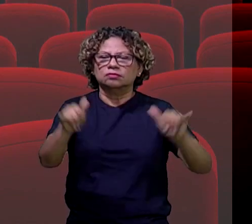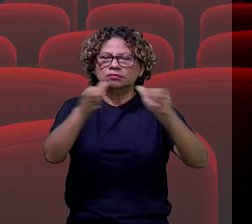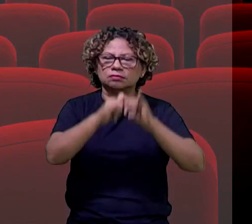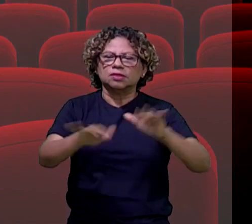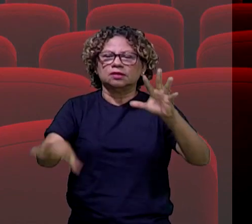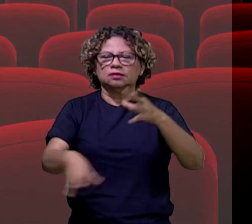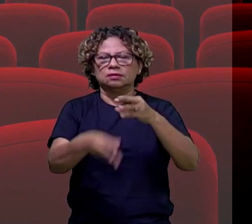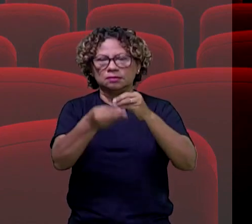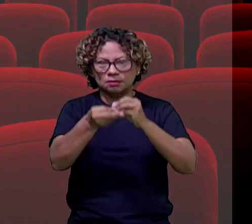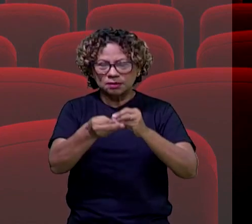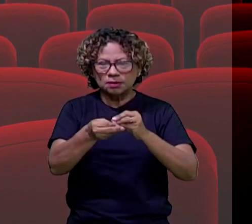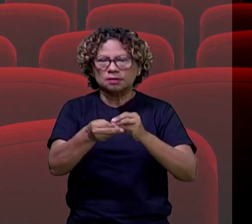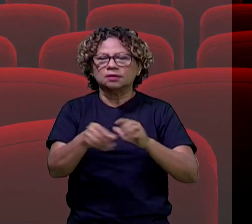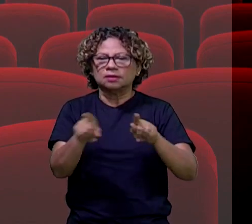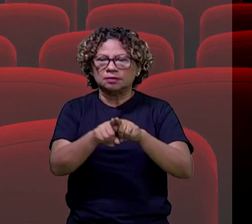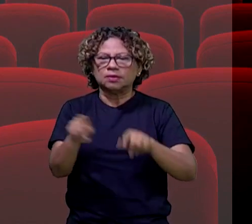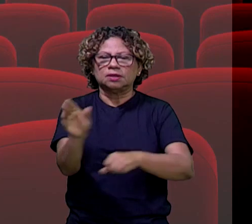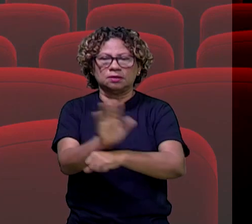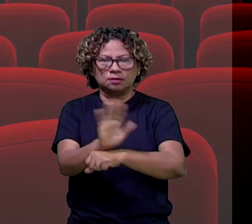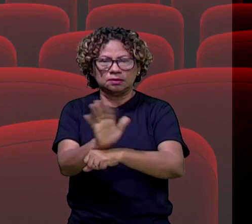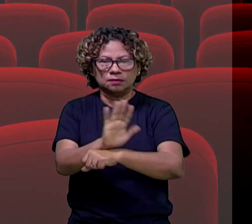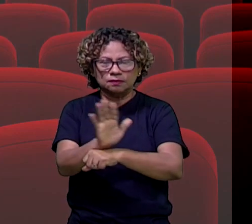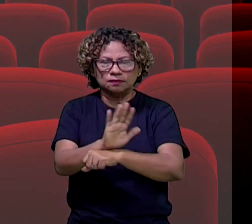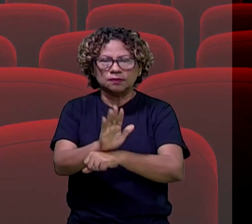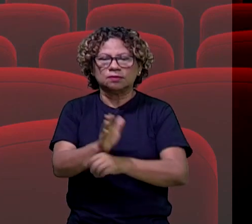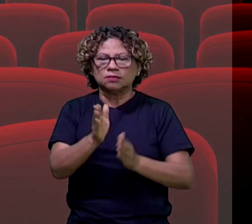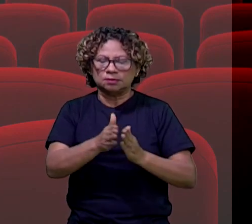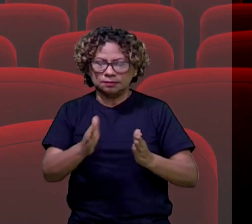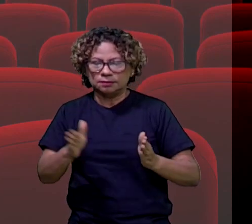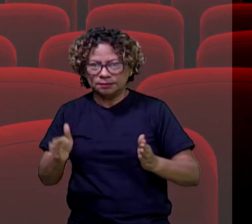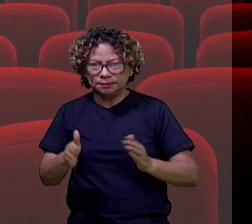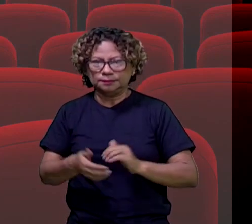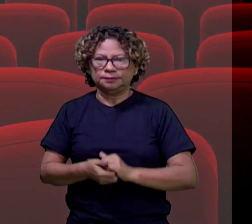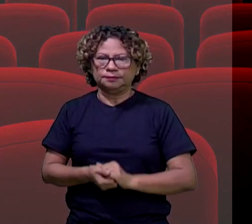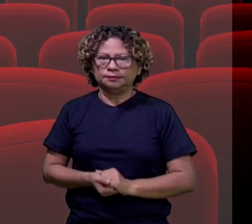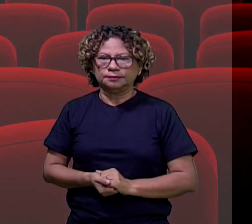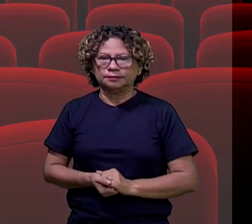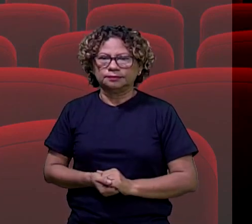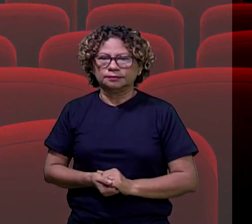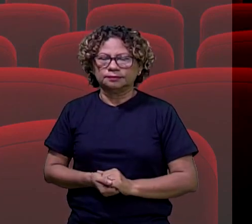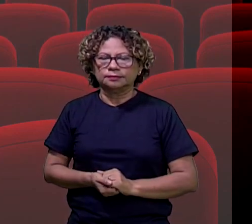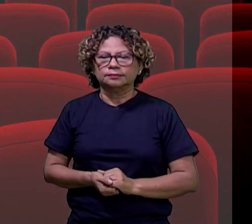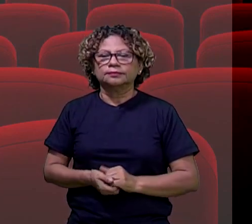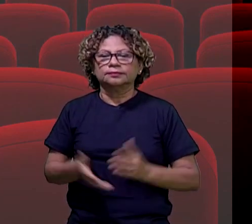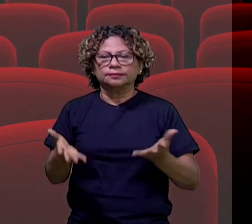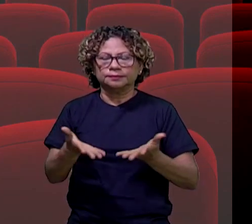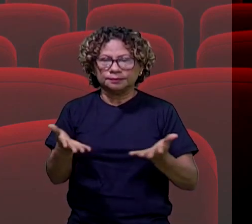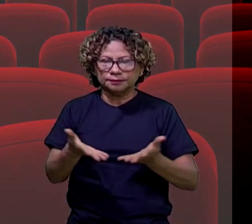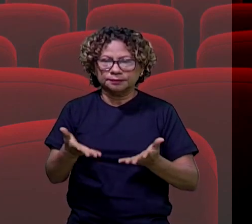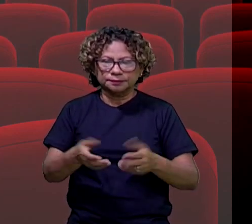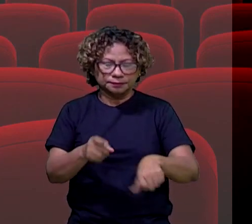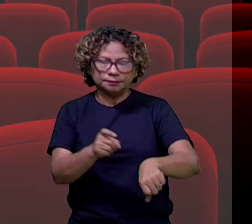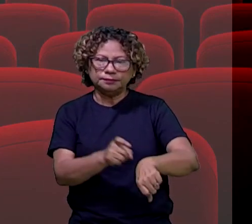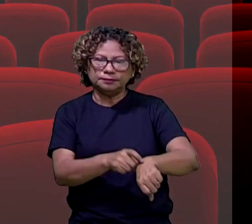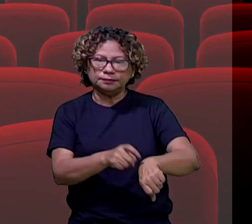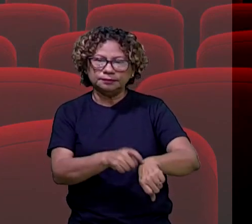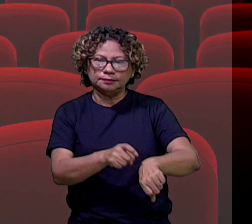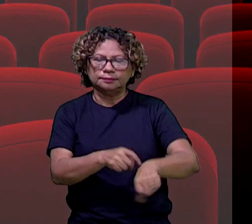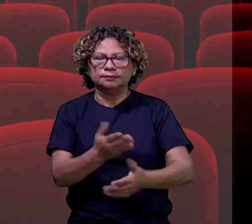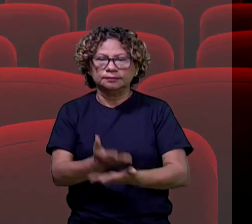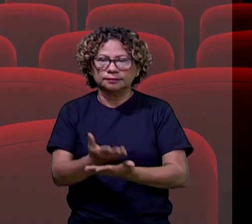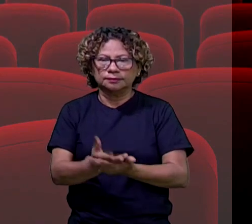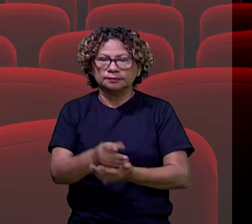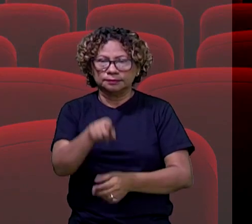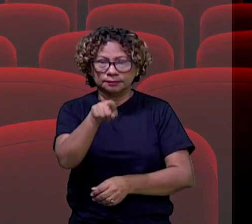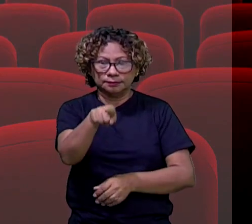contribuído aí com a indicação desses filmes e séries e olha só, a gente vai deixar esses últimos minutinhos de aula, né? Para